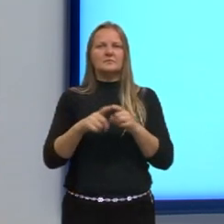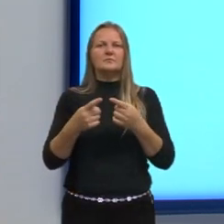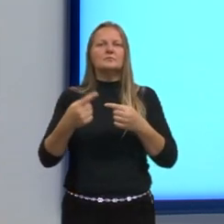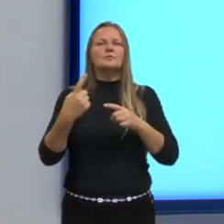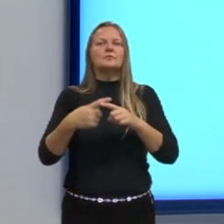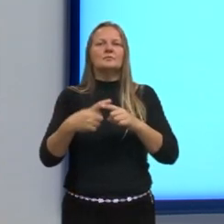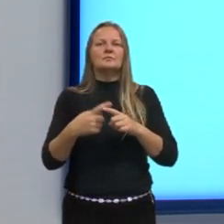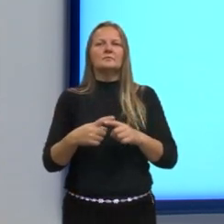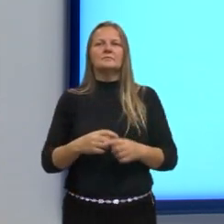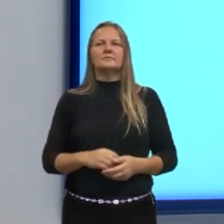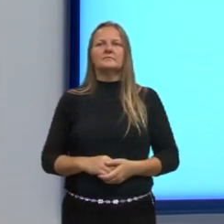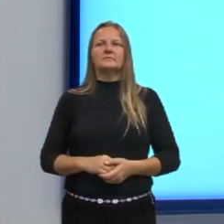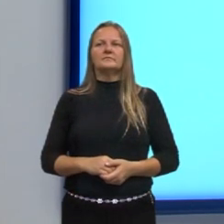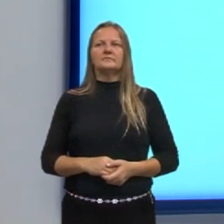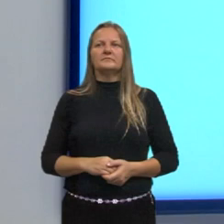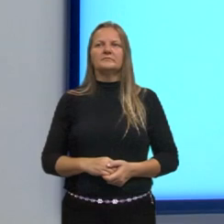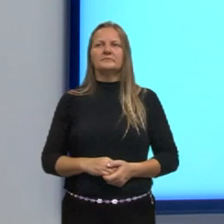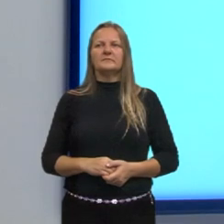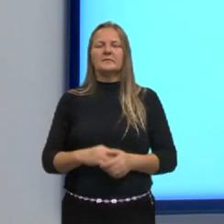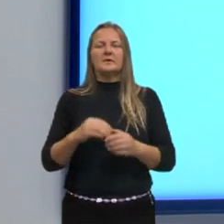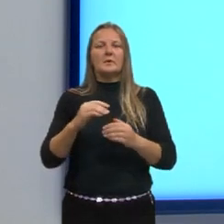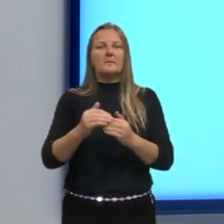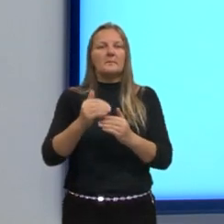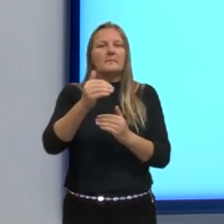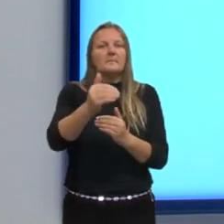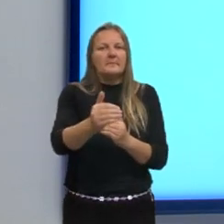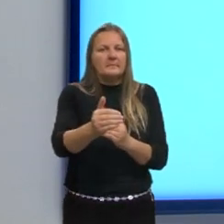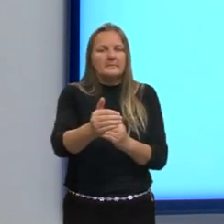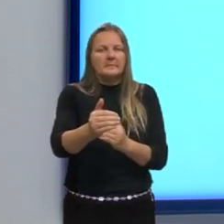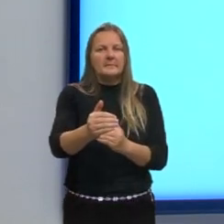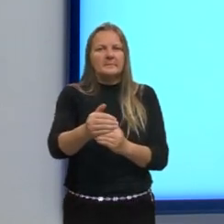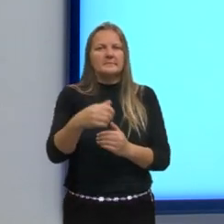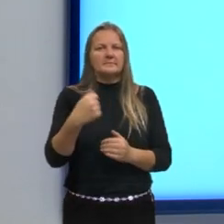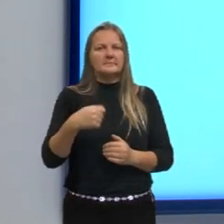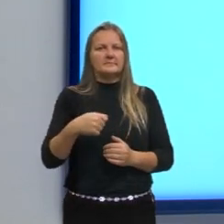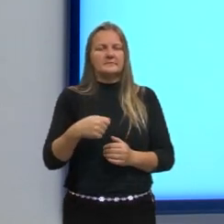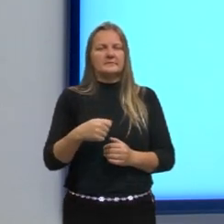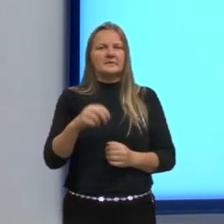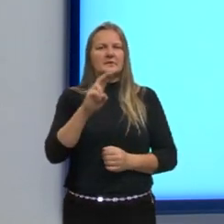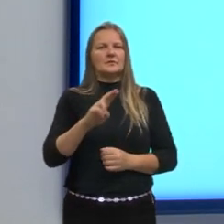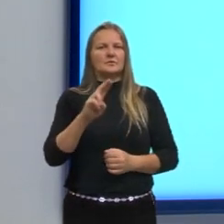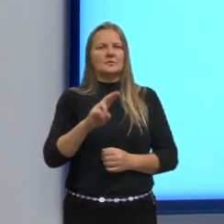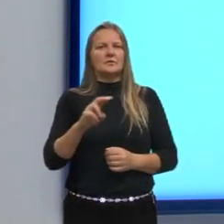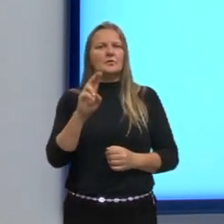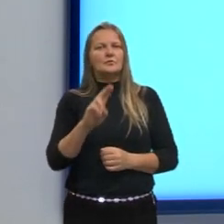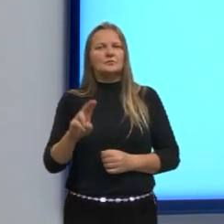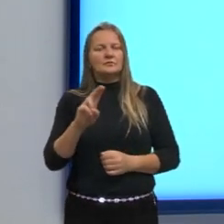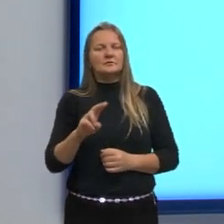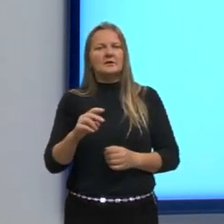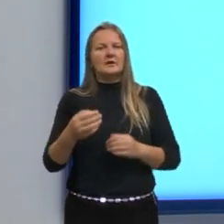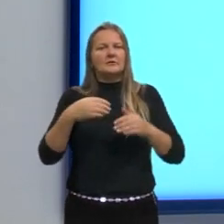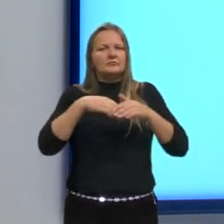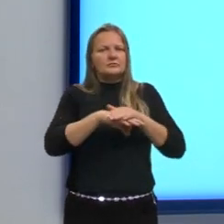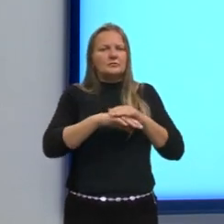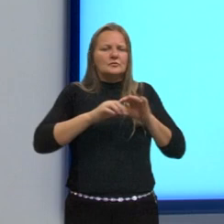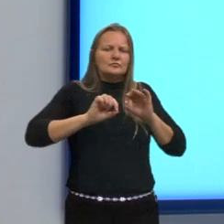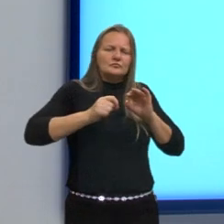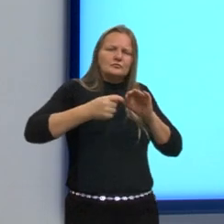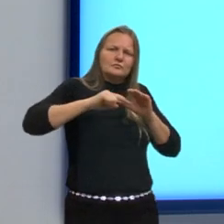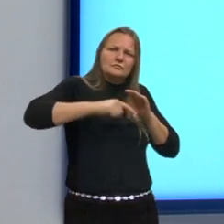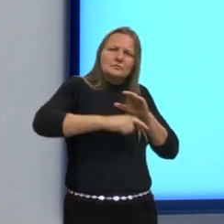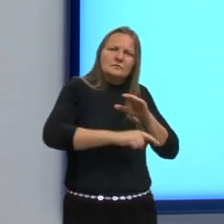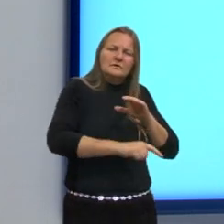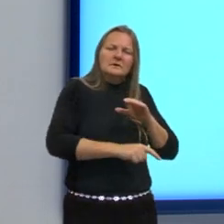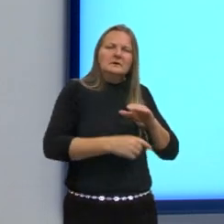quê? Para que no passo seguinte, que seria tentar levá-las para a memória de longo prazo.